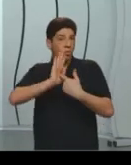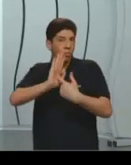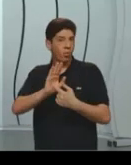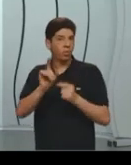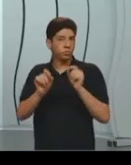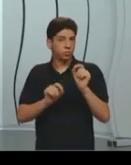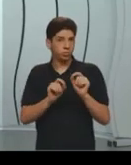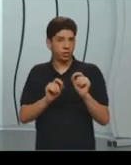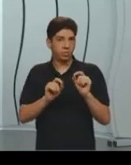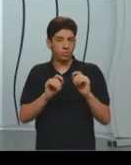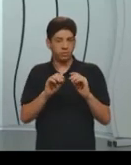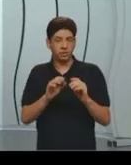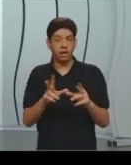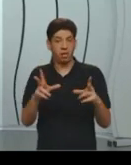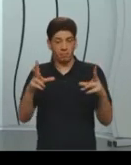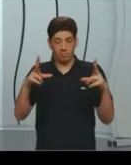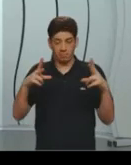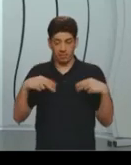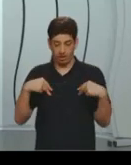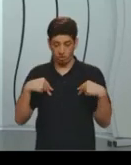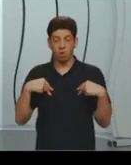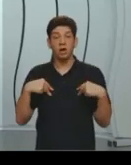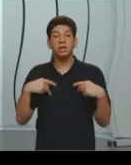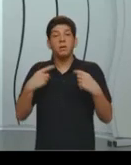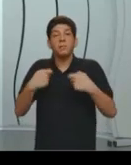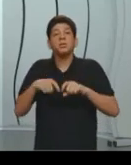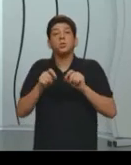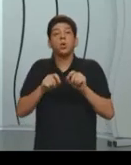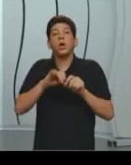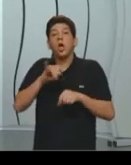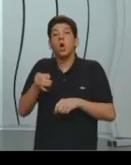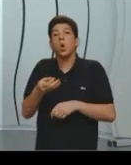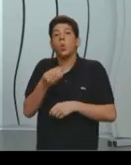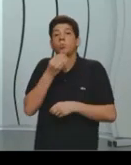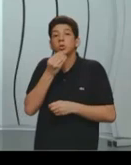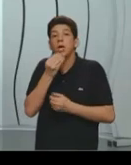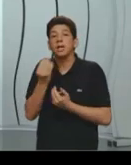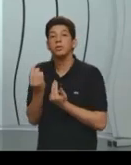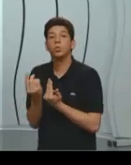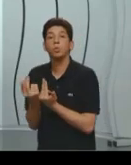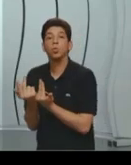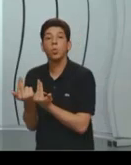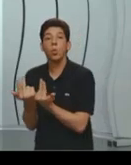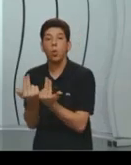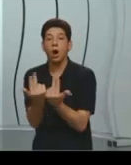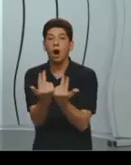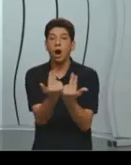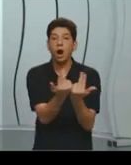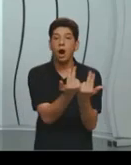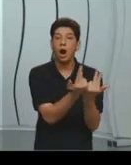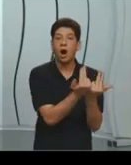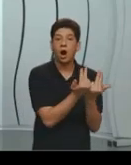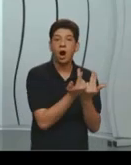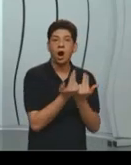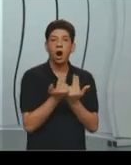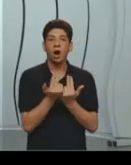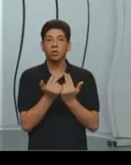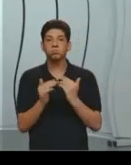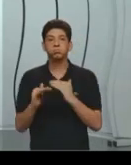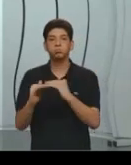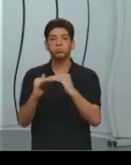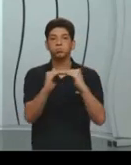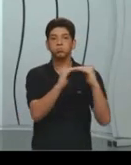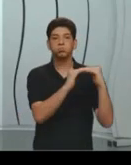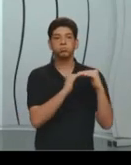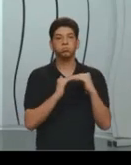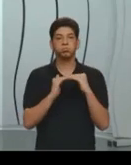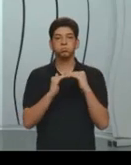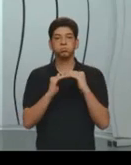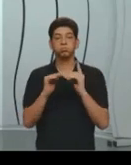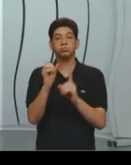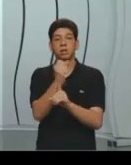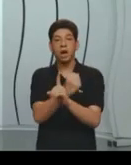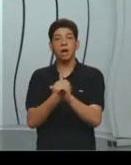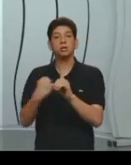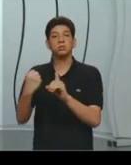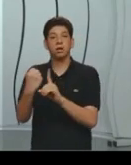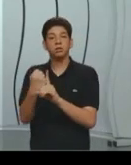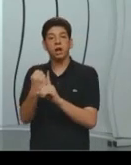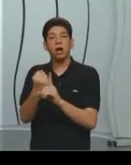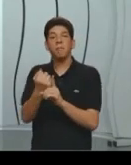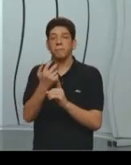você tem que apresentar possibilidades iguais para as pessoas, né? E a gente percebe que a sociedade, ela dá muito mais possibilidades para